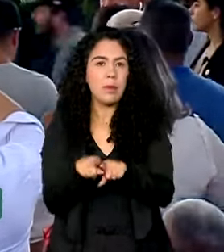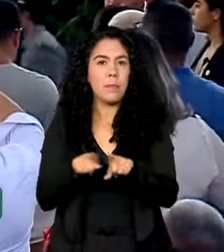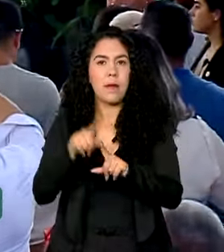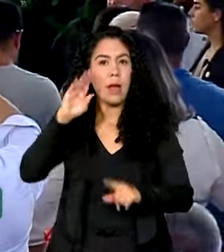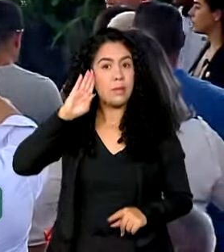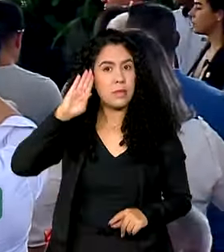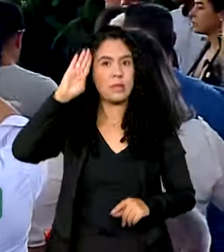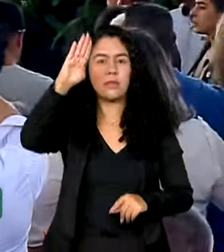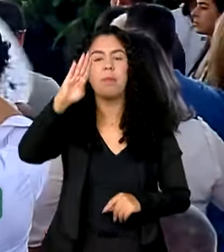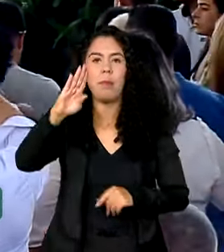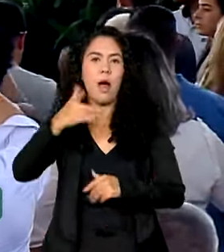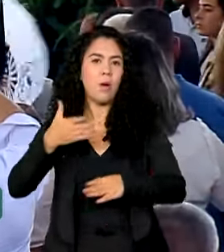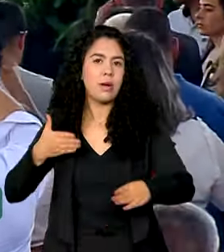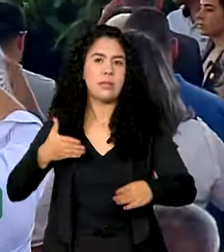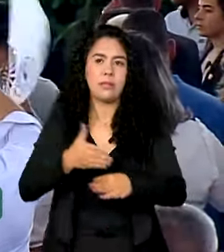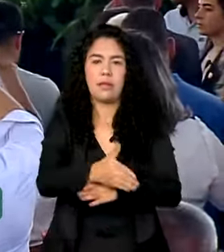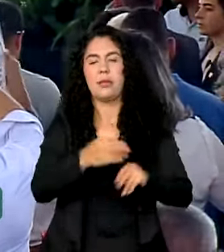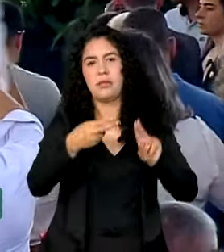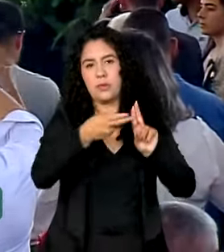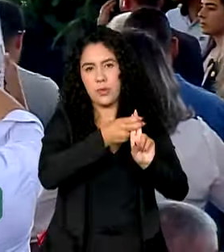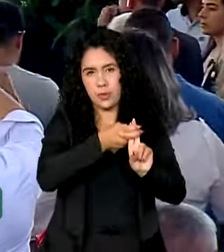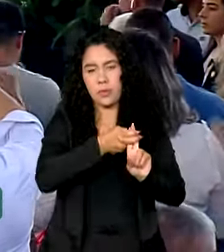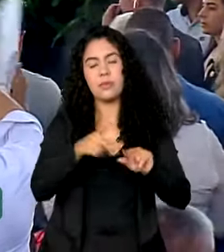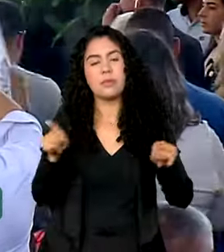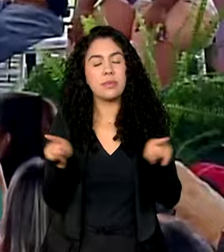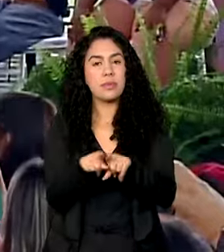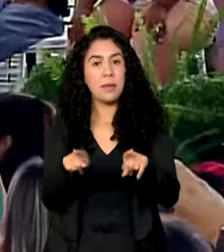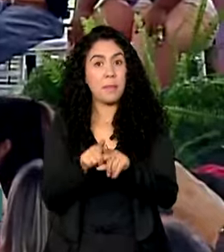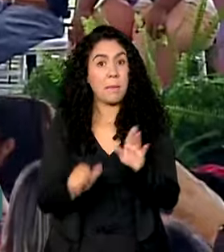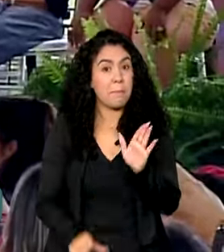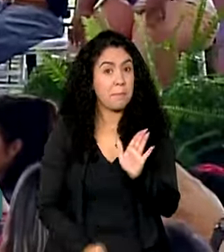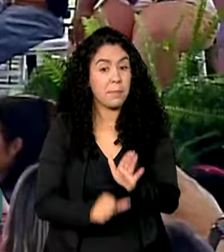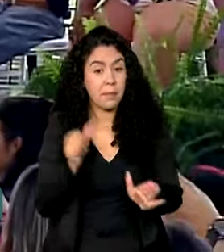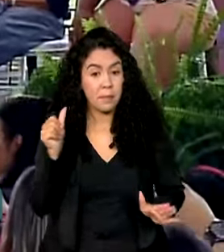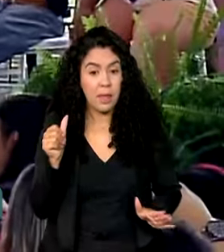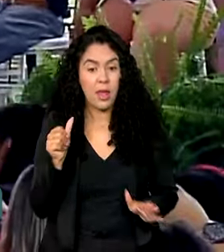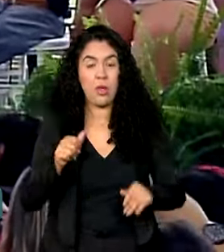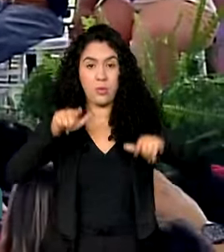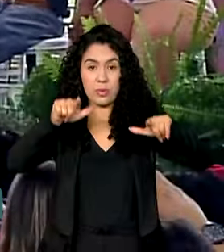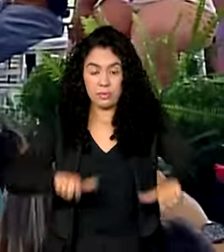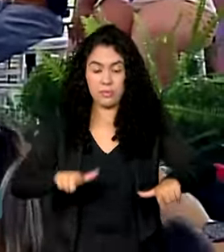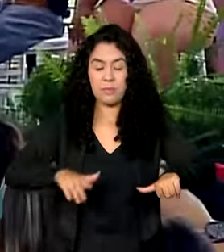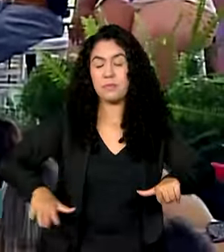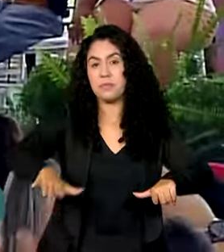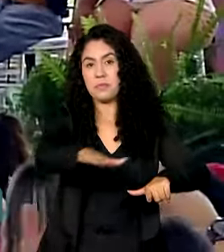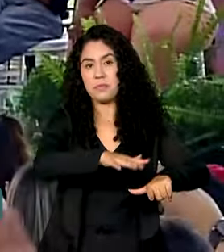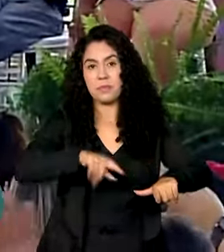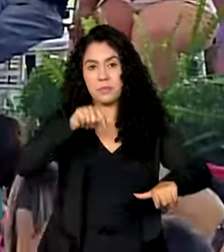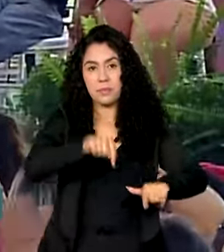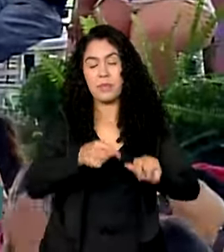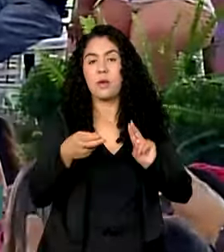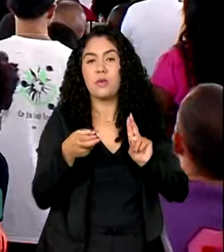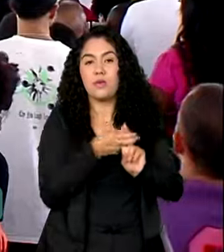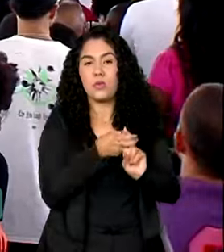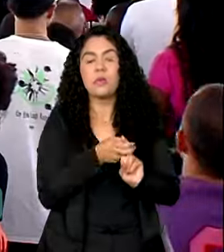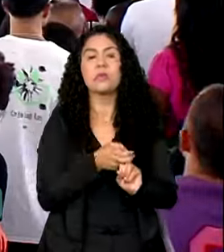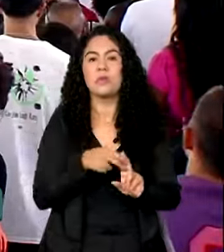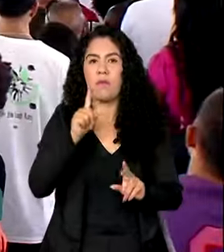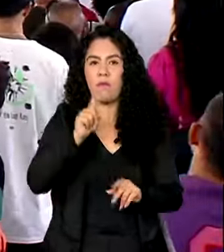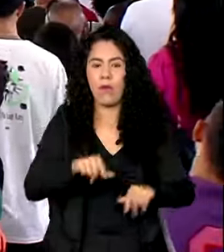porta de entrada do SUS. E, pela primeira vez, o complexo regulatório do SUS será